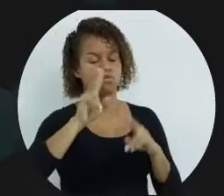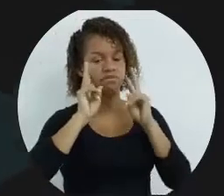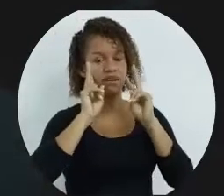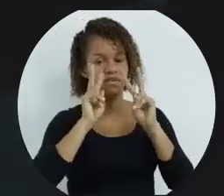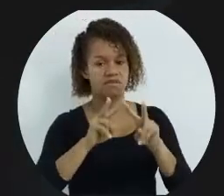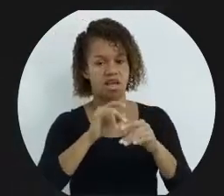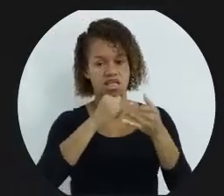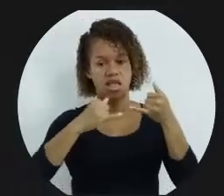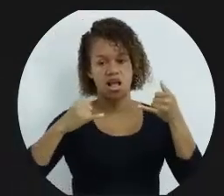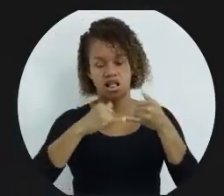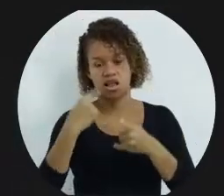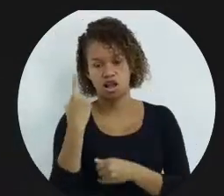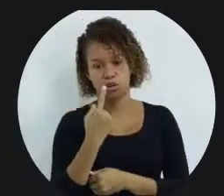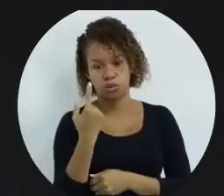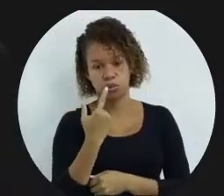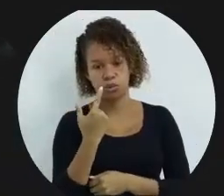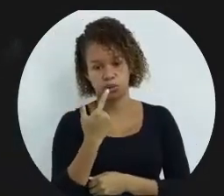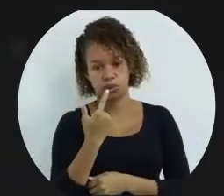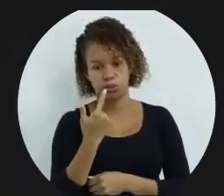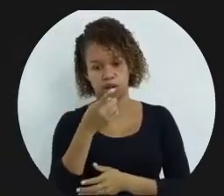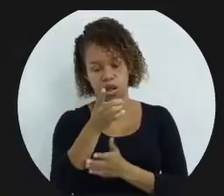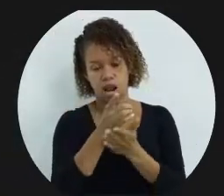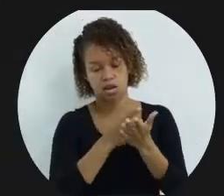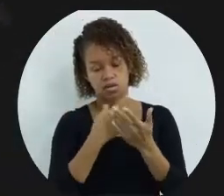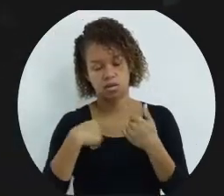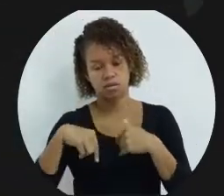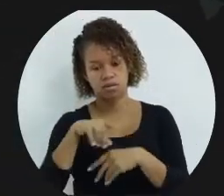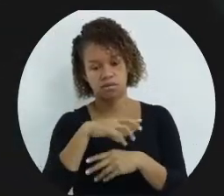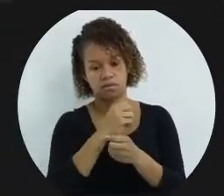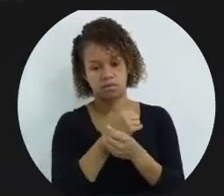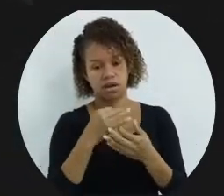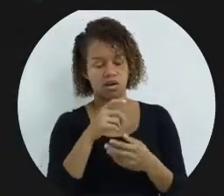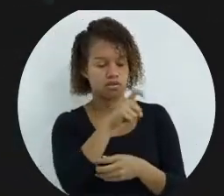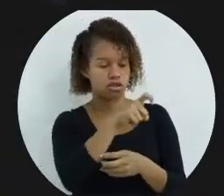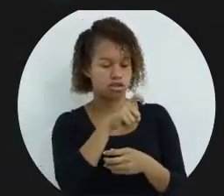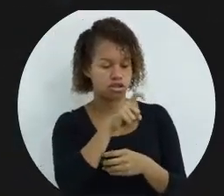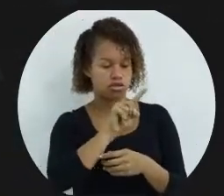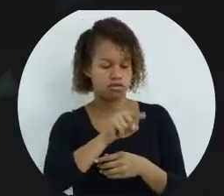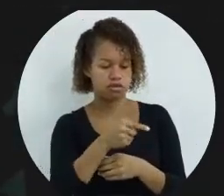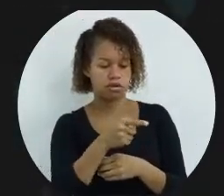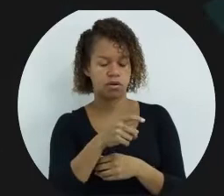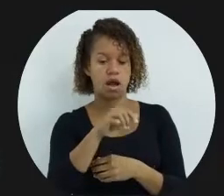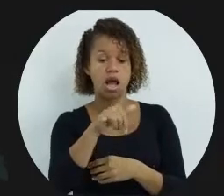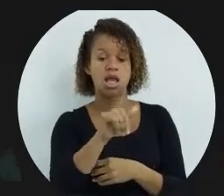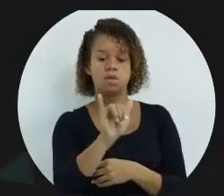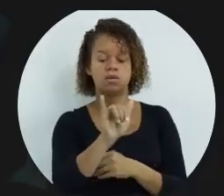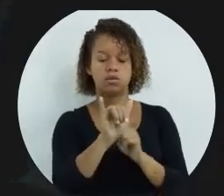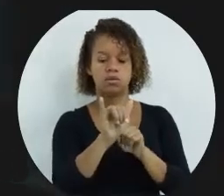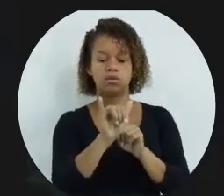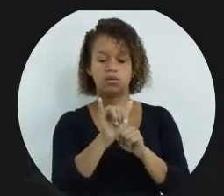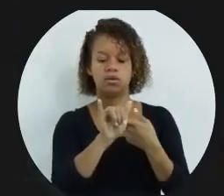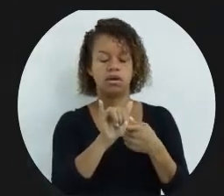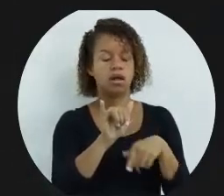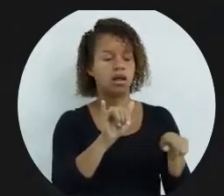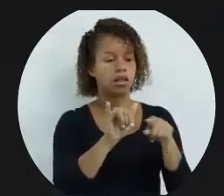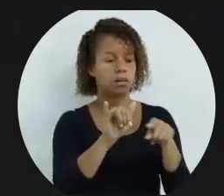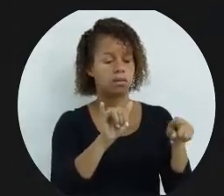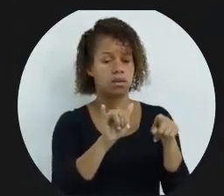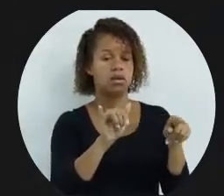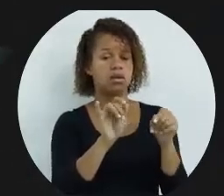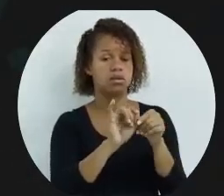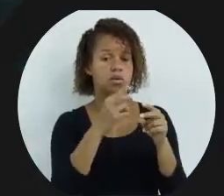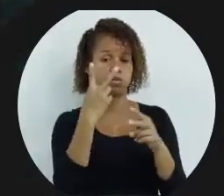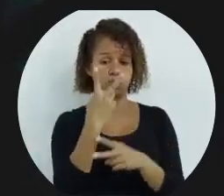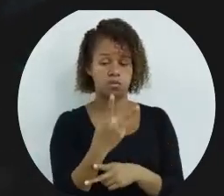ver, na linha 2, uma declaração de variável que tem x,y. Certo? Isso daí